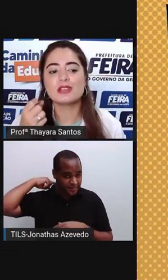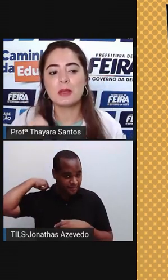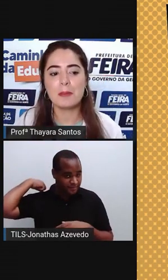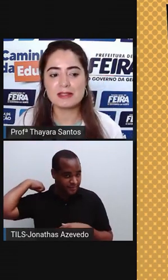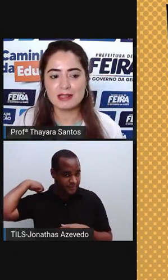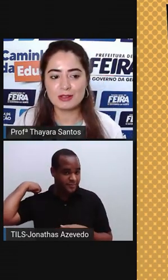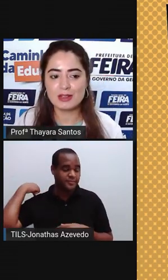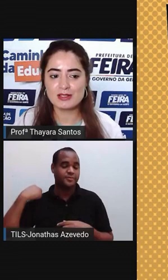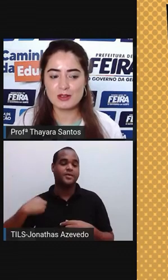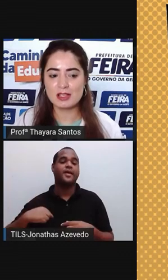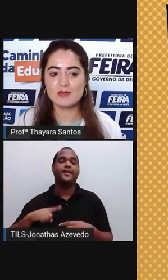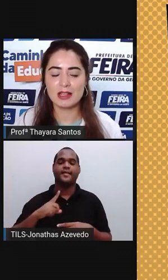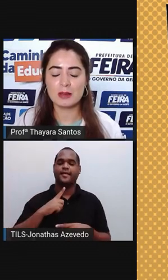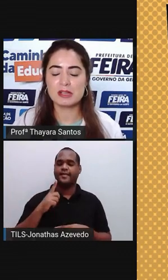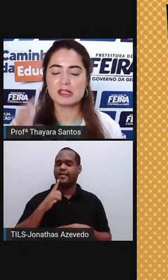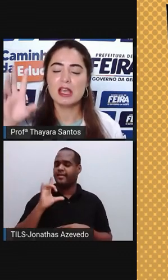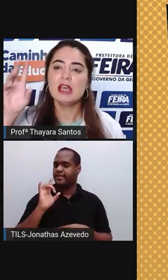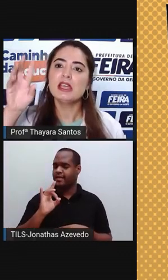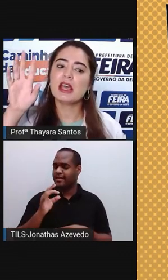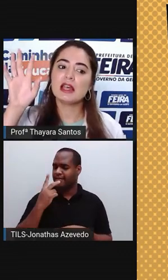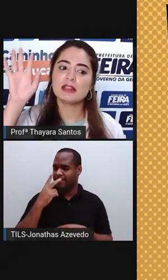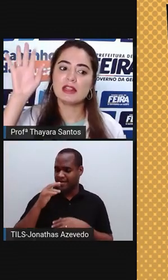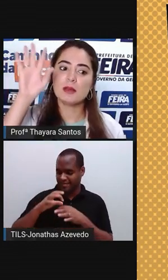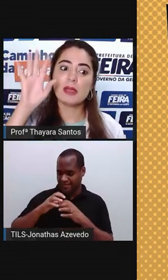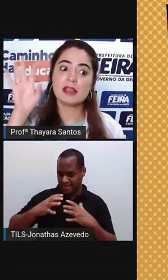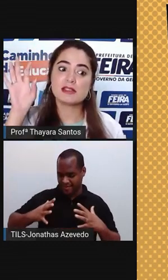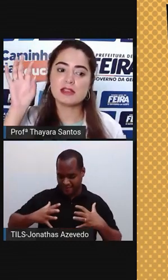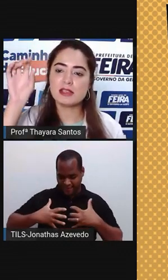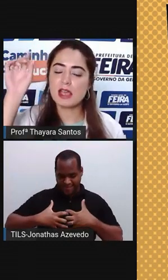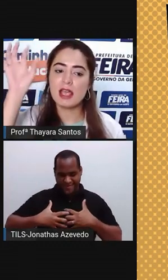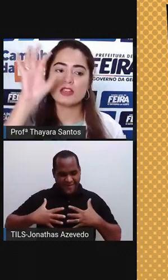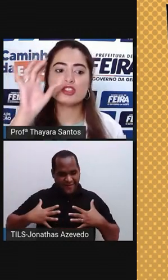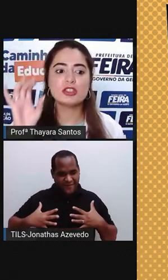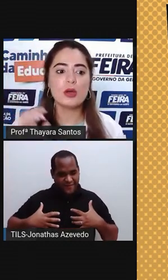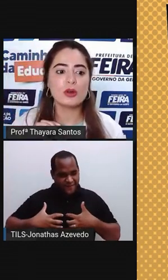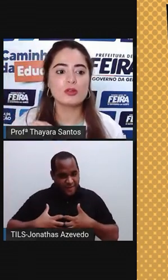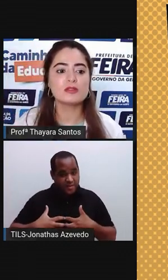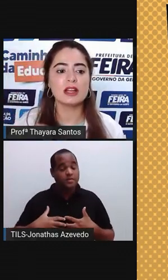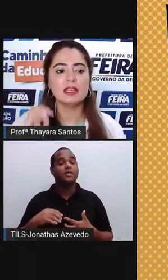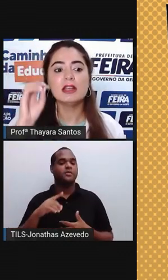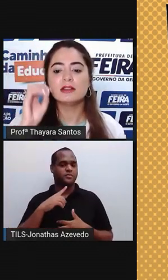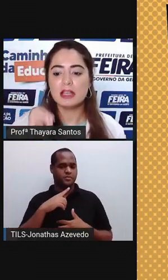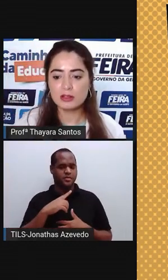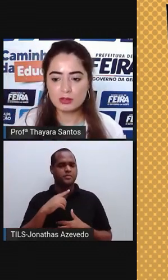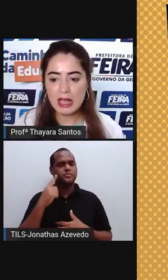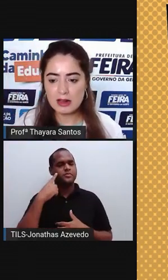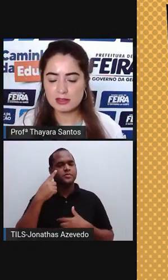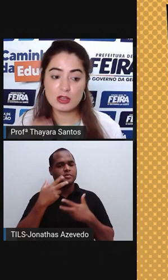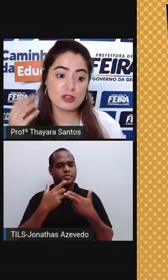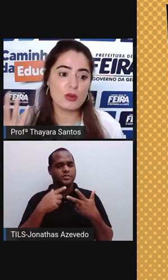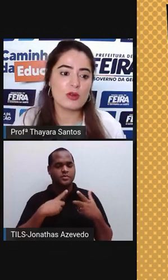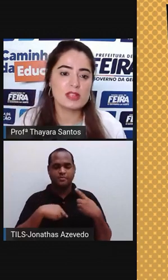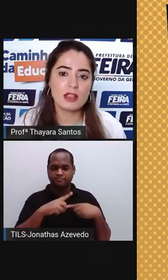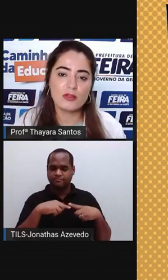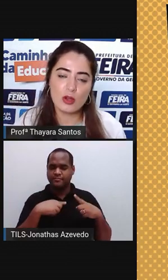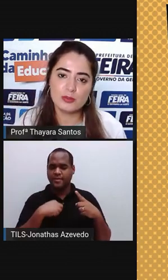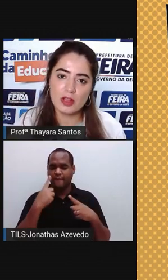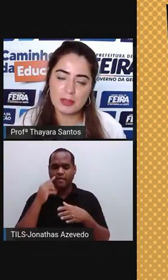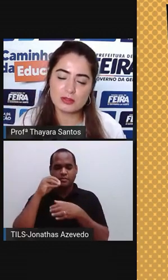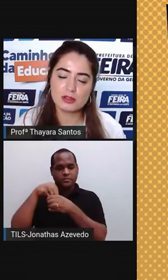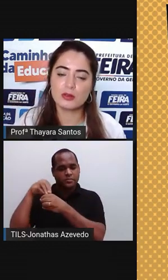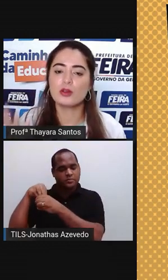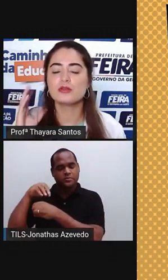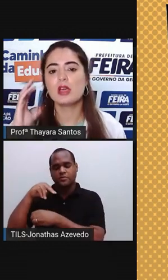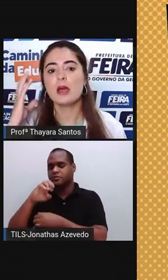gelatinosa que passa dentro das nossas vértebras. E ela tem também essa rede de neurônios ali dentro delas. A gente não consegue